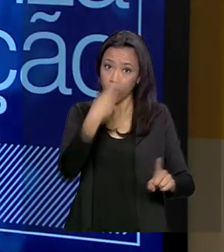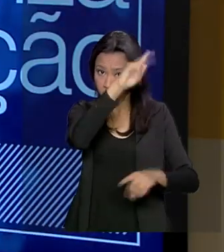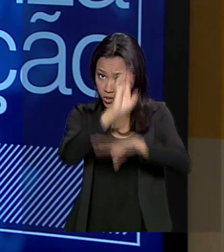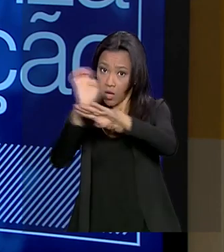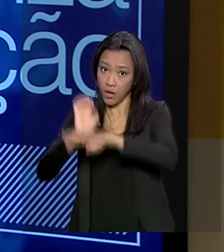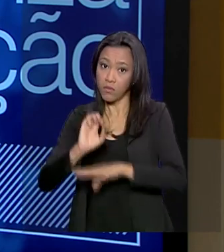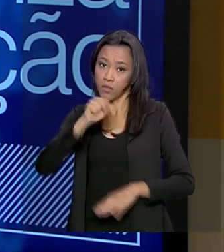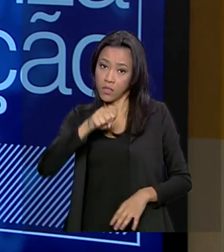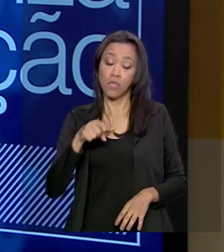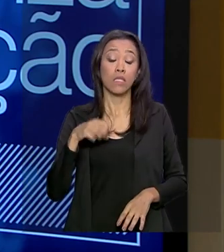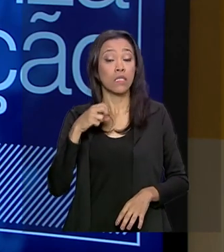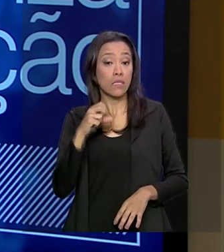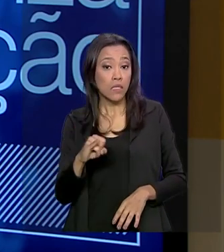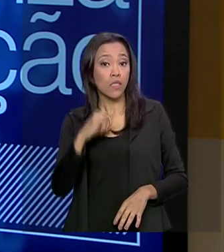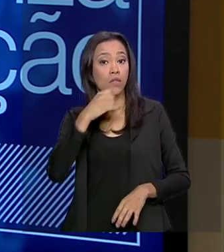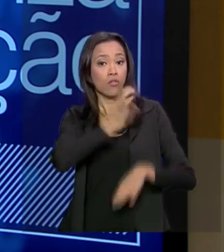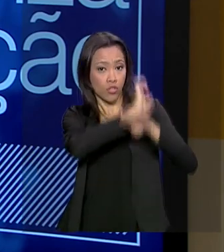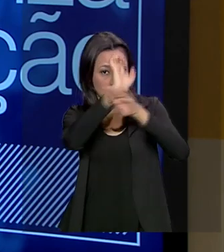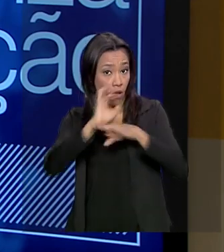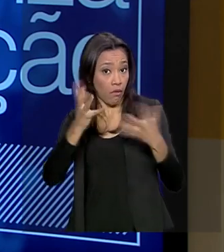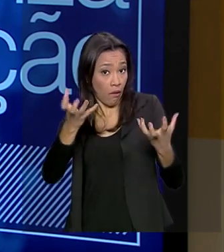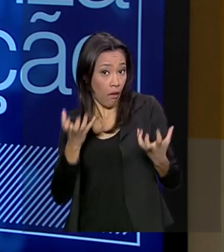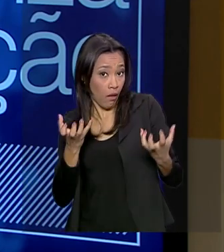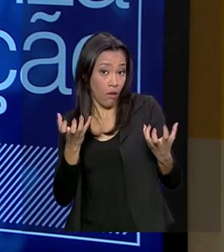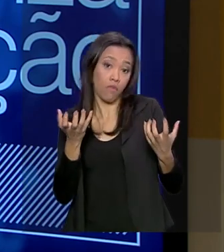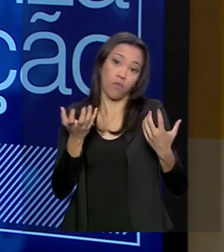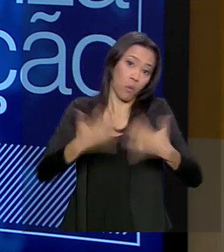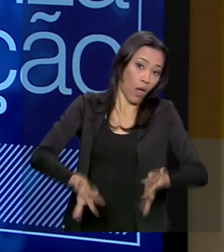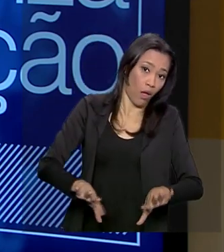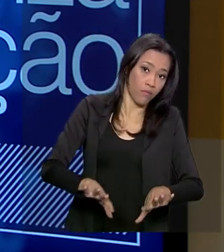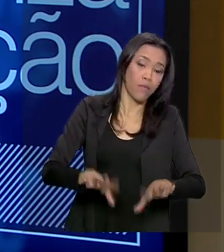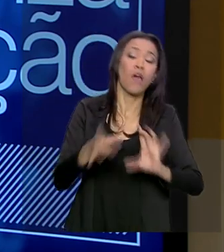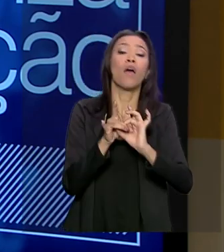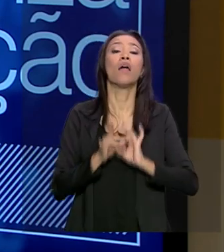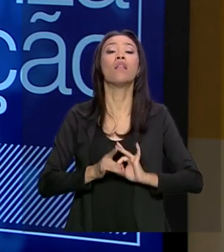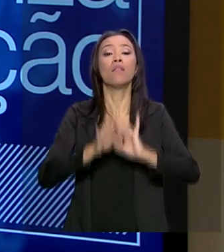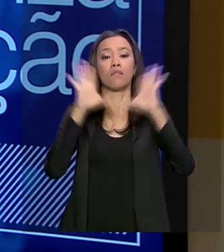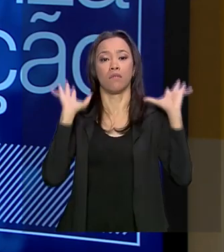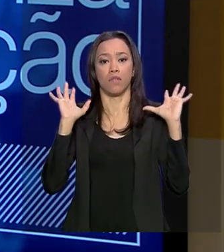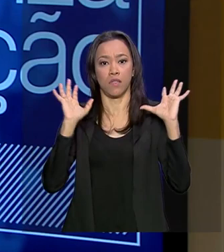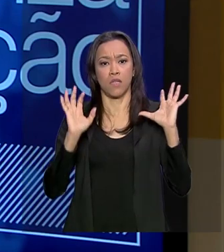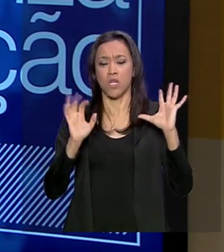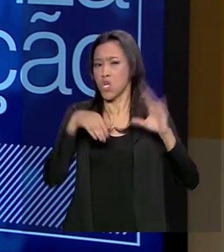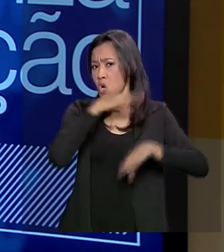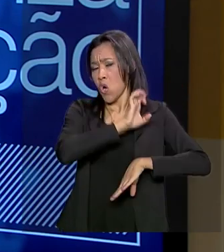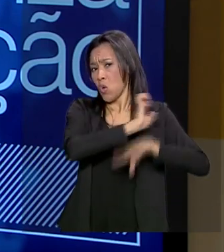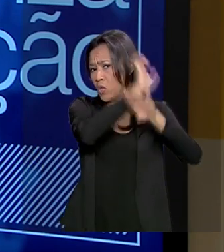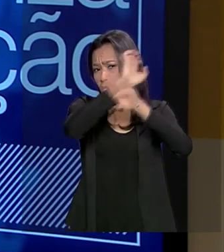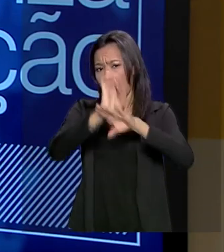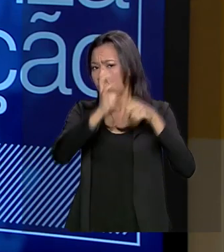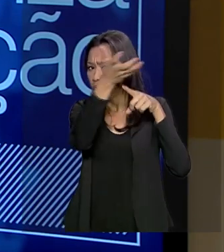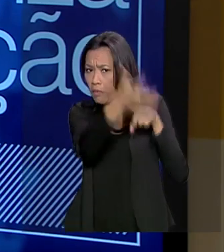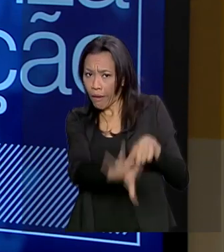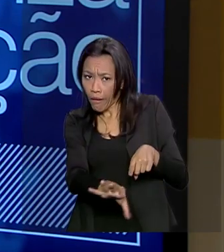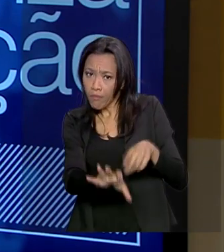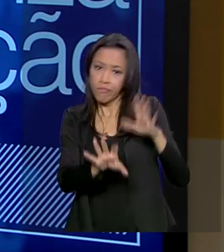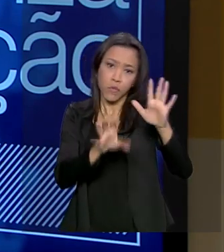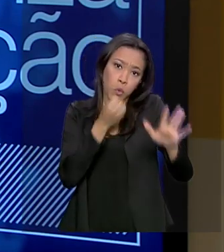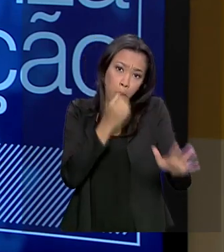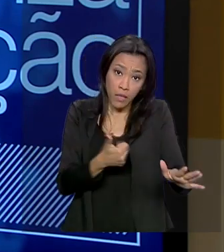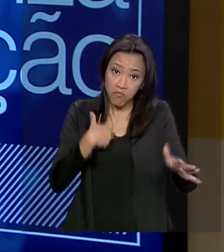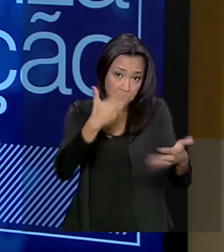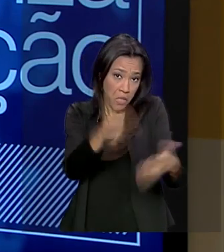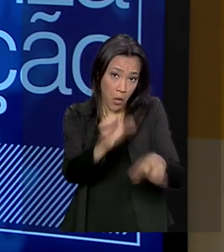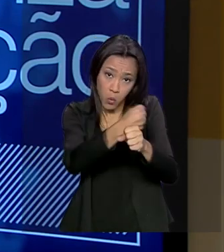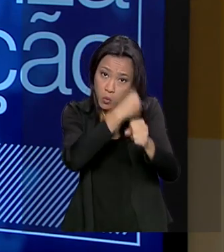lembra. É um governo liberal. É tudo voluntário. Estado que não quiser, não precisa ter. Vamos construir uma escola cívico-militar